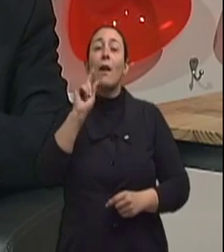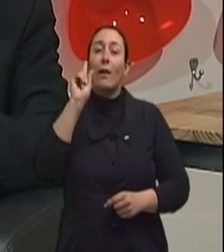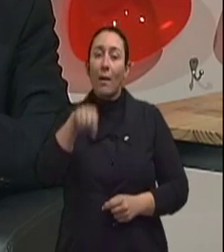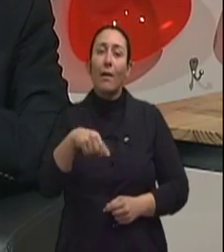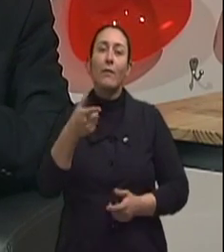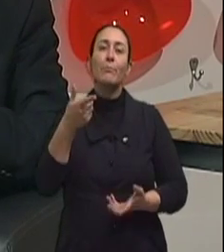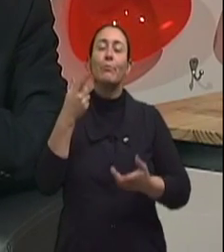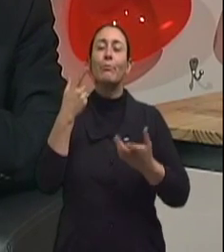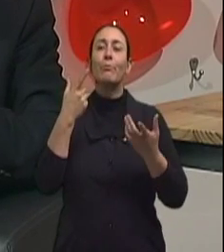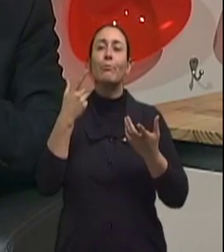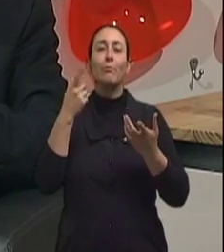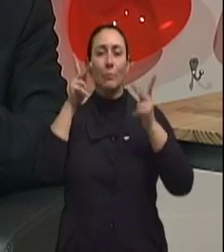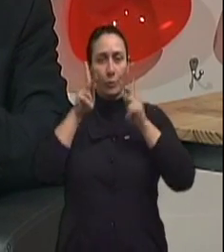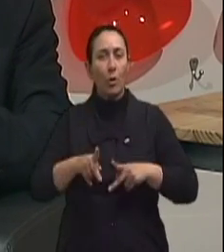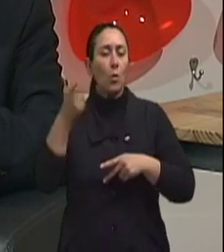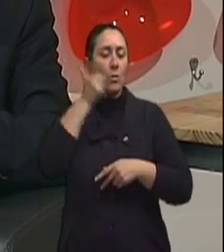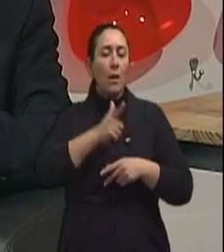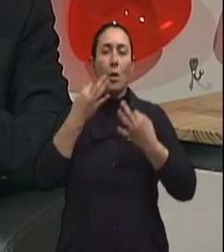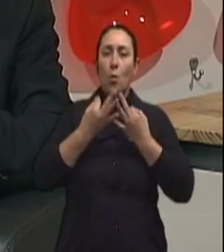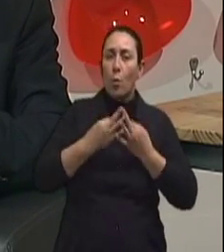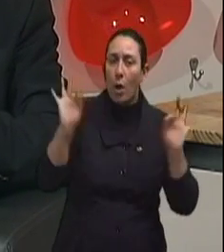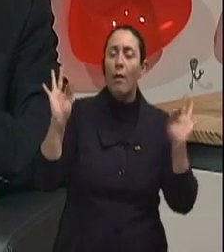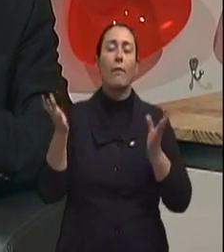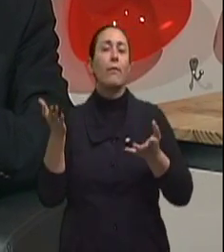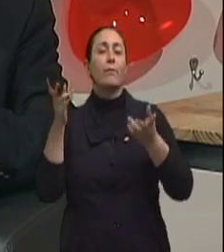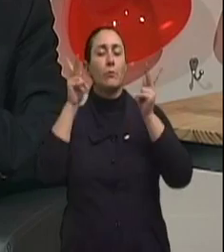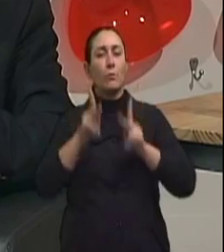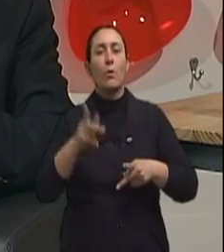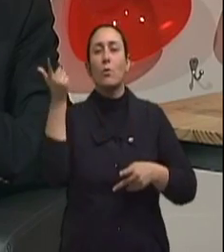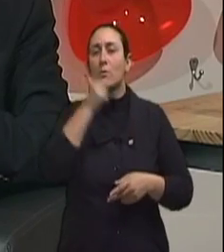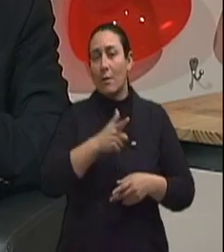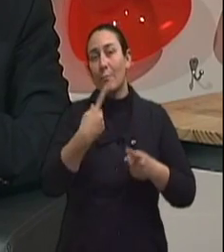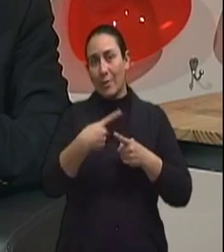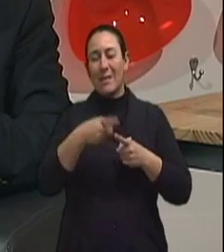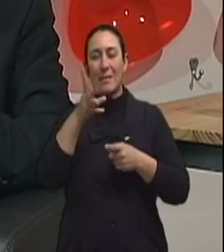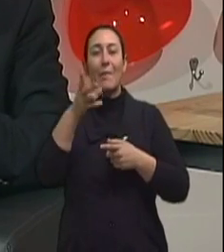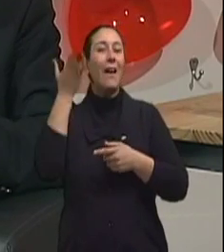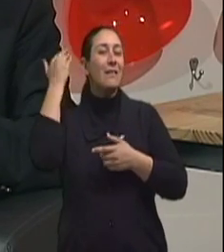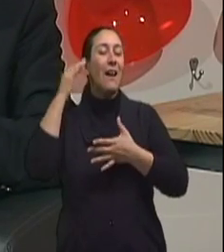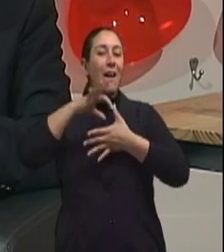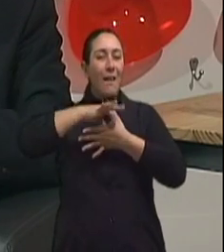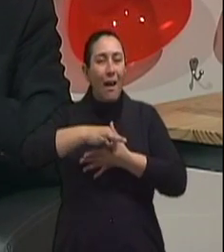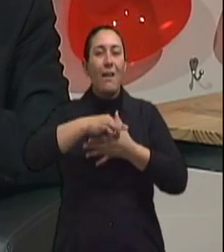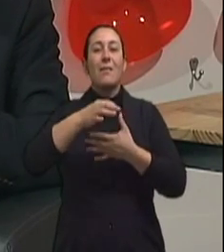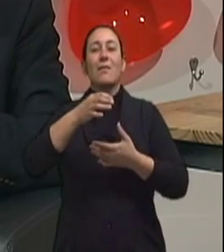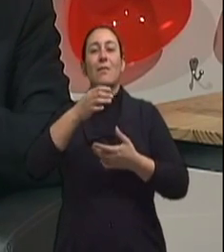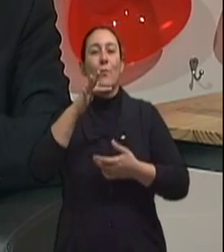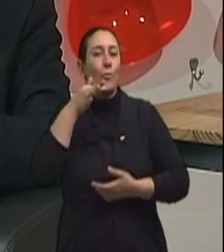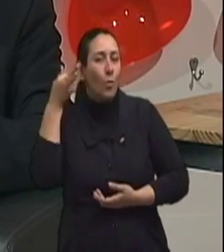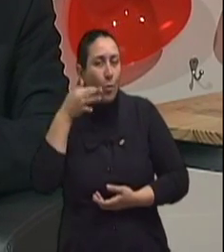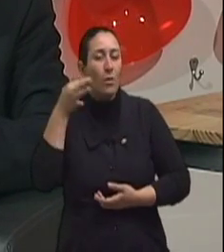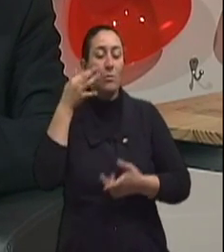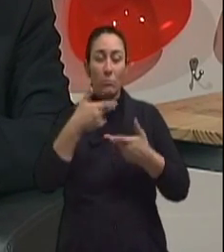antigamente. Porque quando se cura ou se preservava carnes e frutas artificialmente, isso